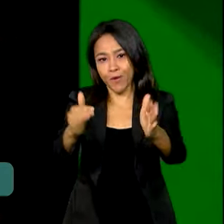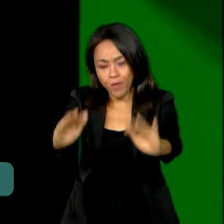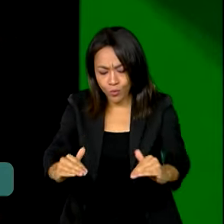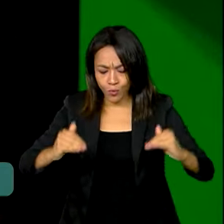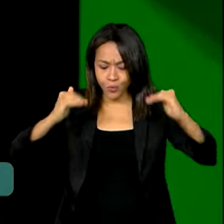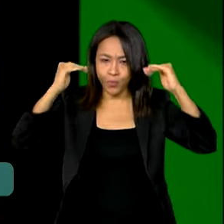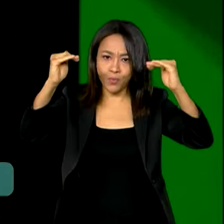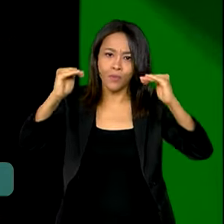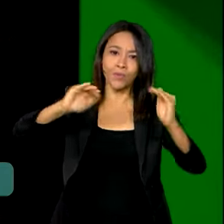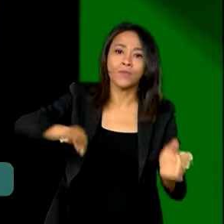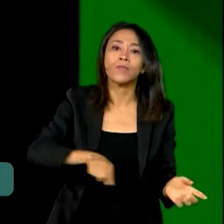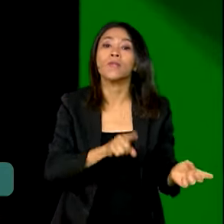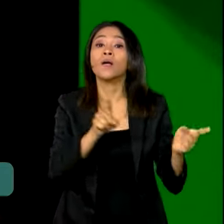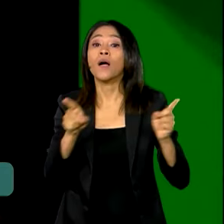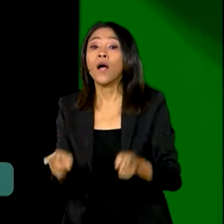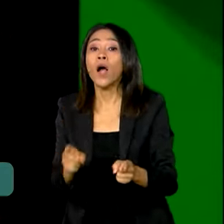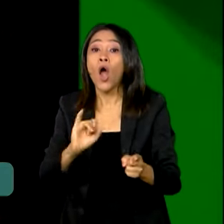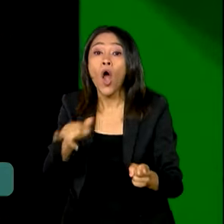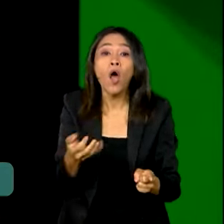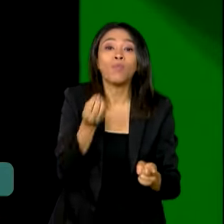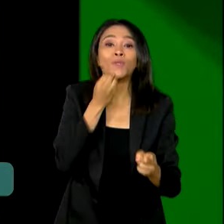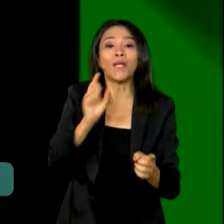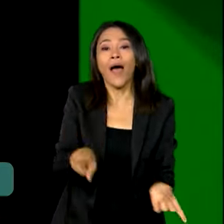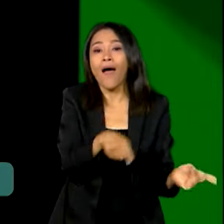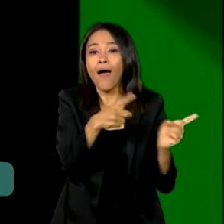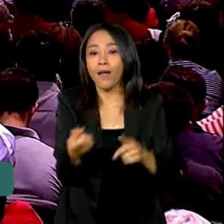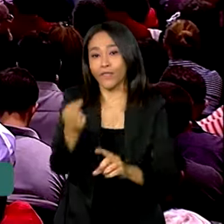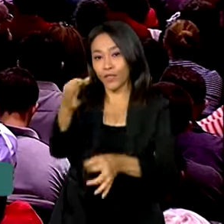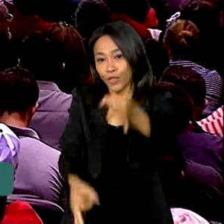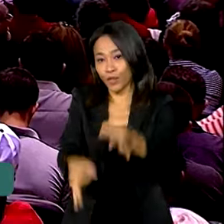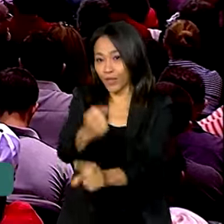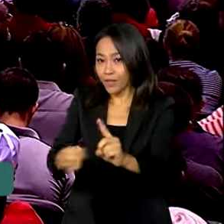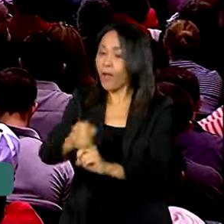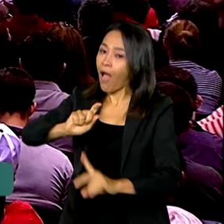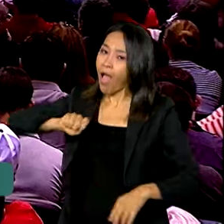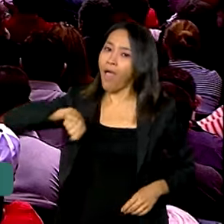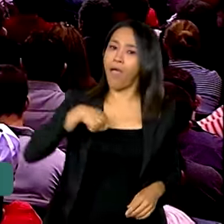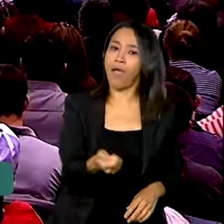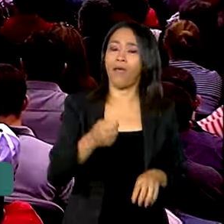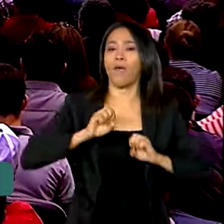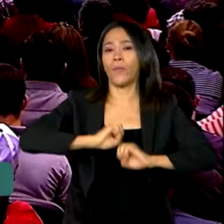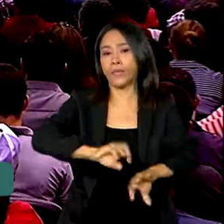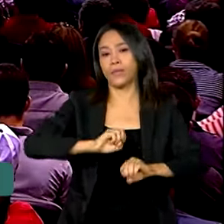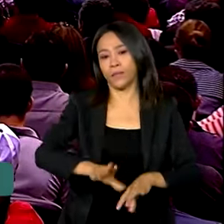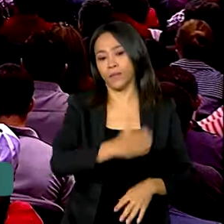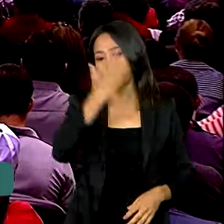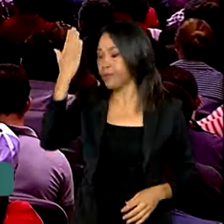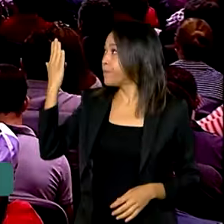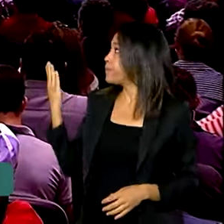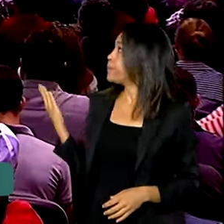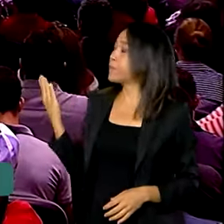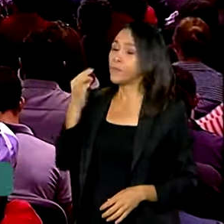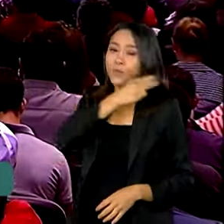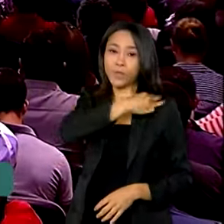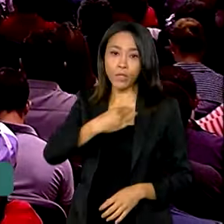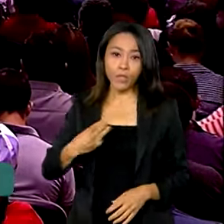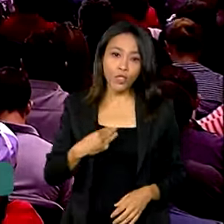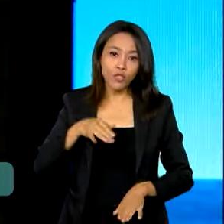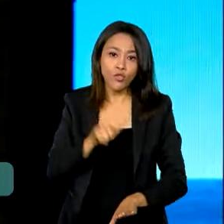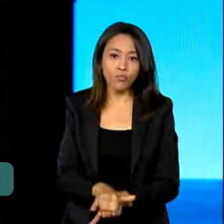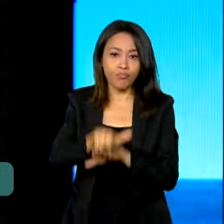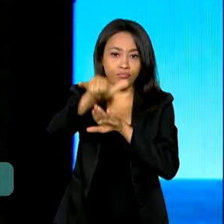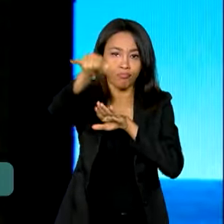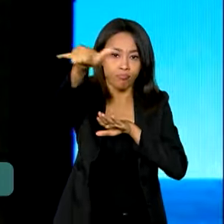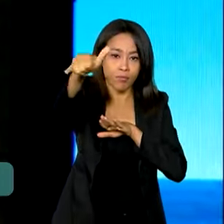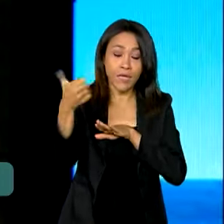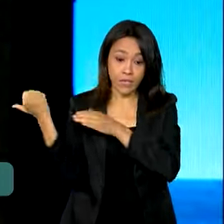oportunidade e justiça social é através da educação. O ministro de Portos e Aeroportos afirmou que